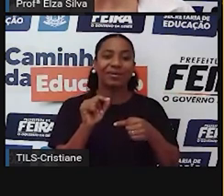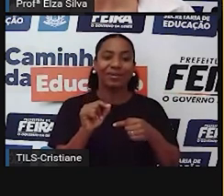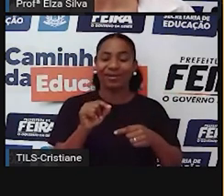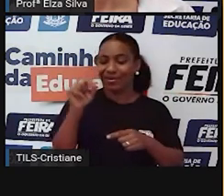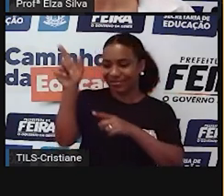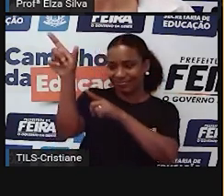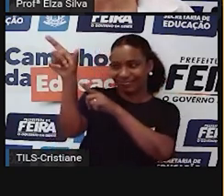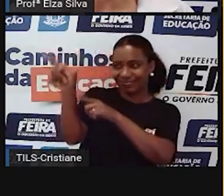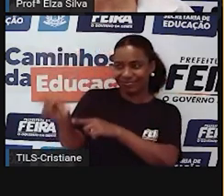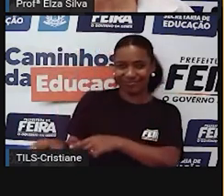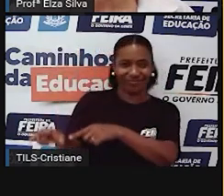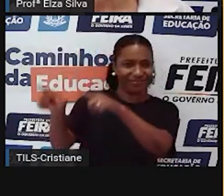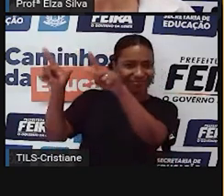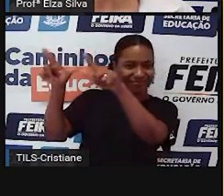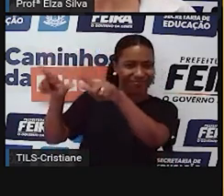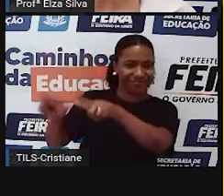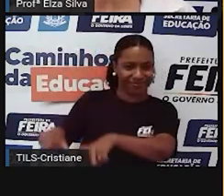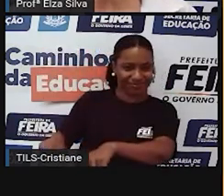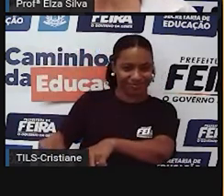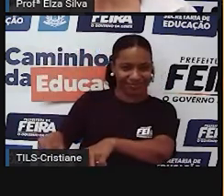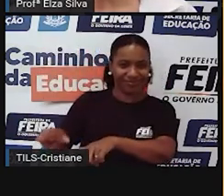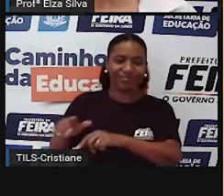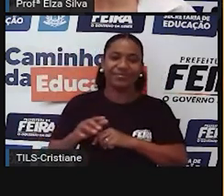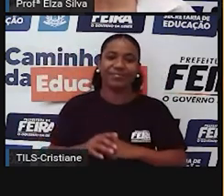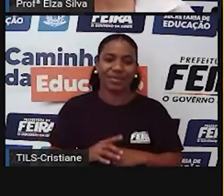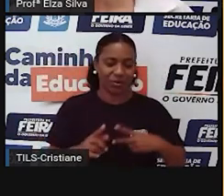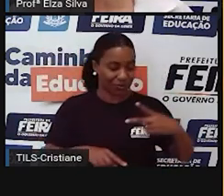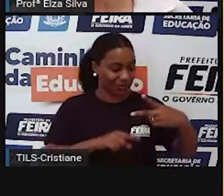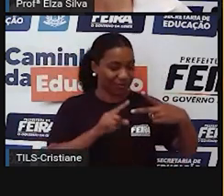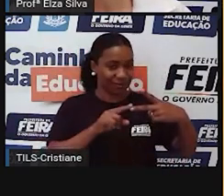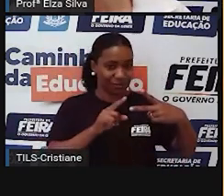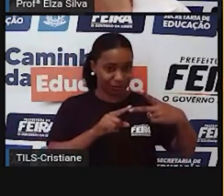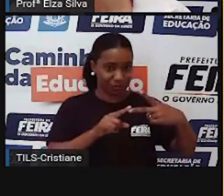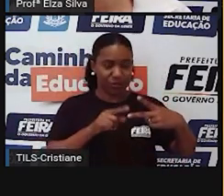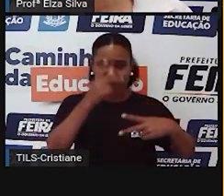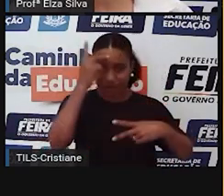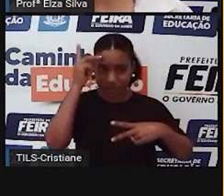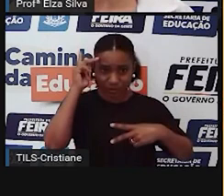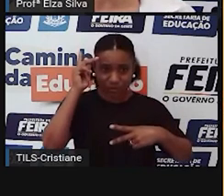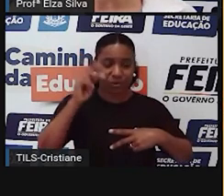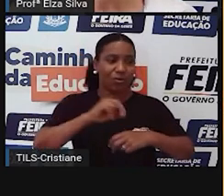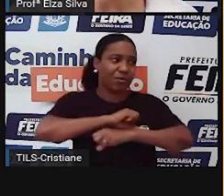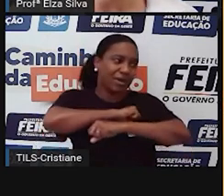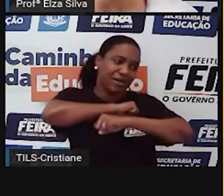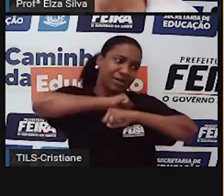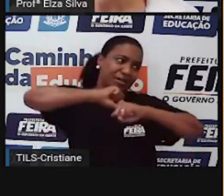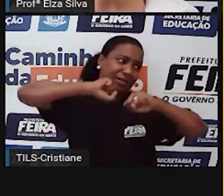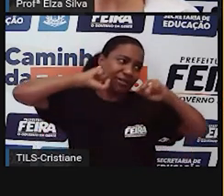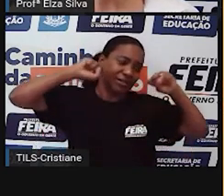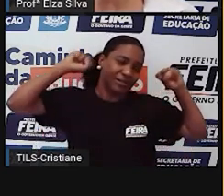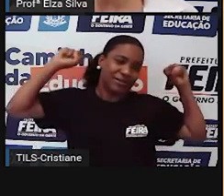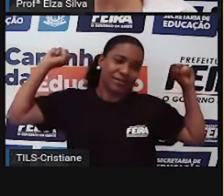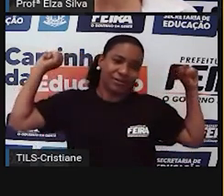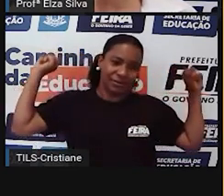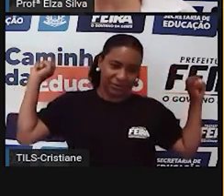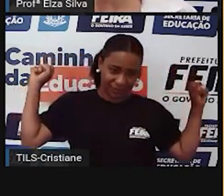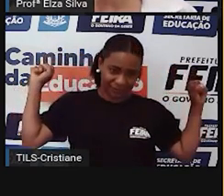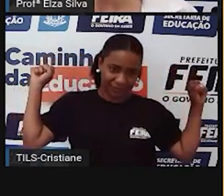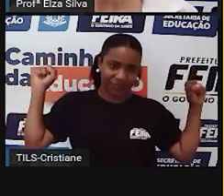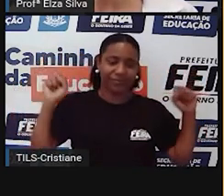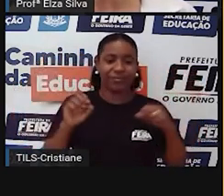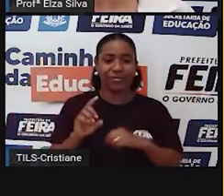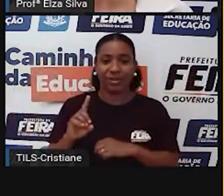E o segundo ditado? Deus ajuda quem seja uma gruta. Ele nos diz que sempre